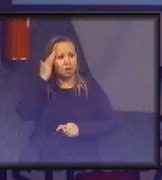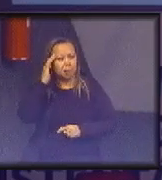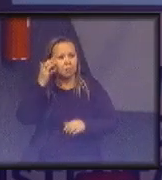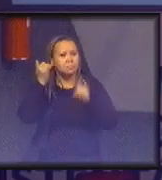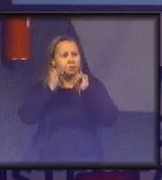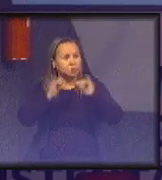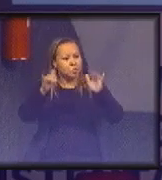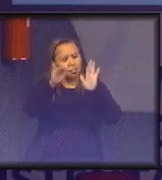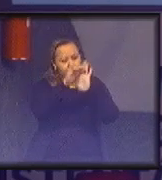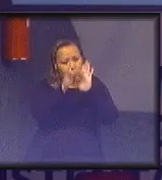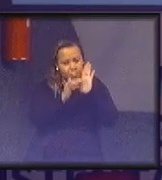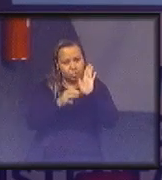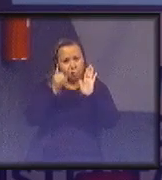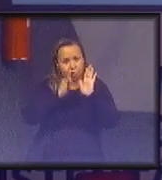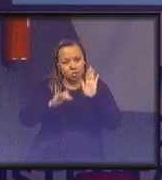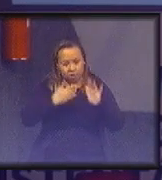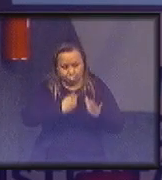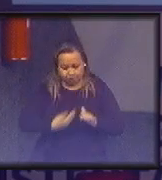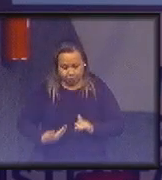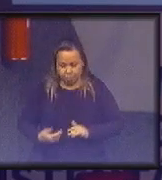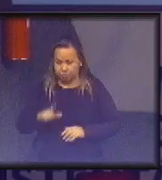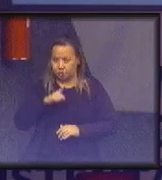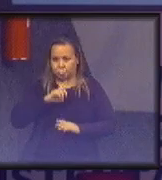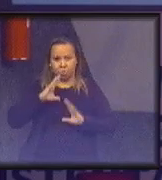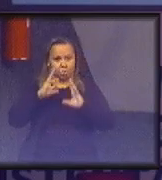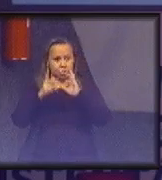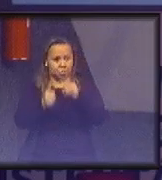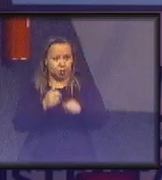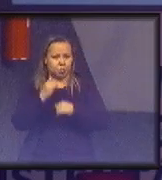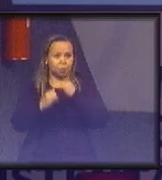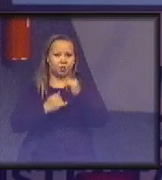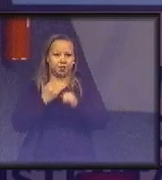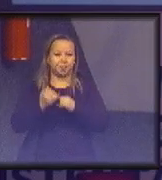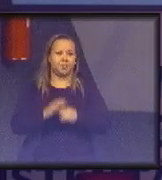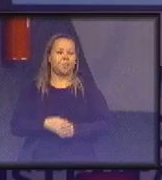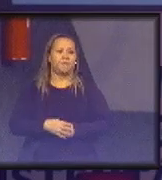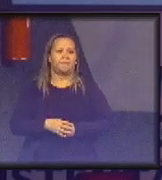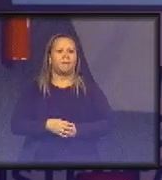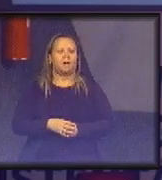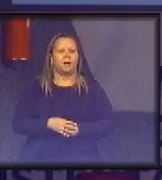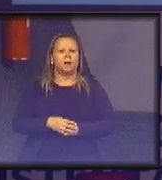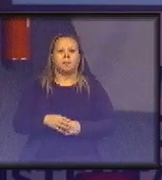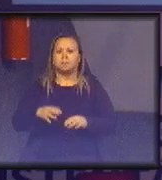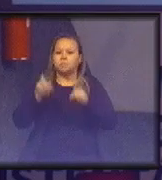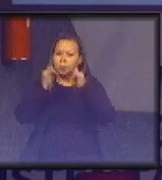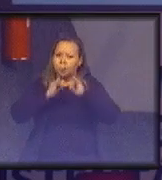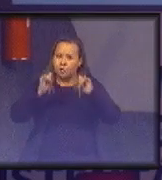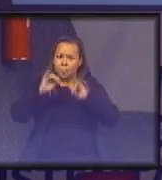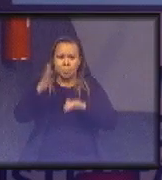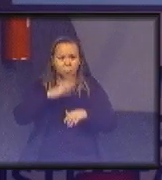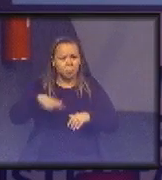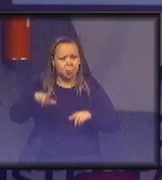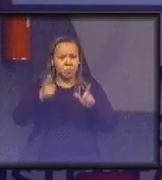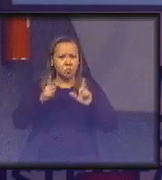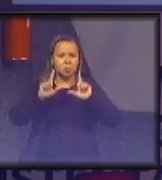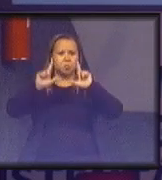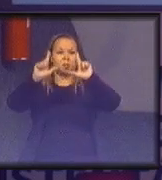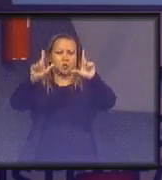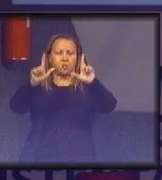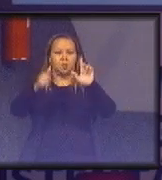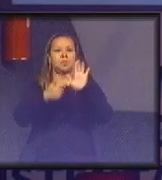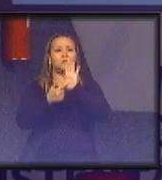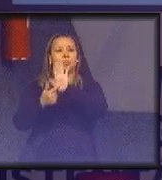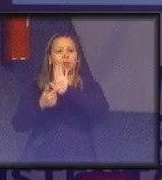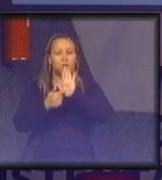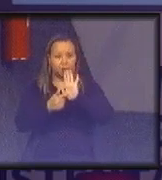lá, todos, não tem nenhuma informação que chegue ao CNJ que não esteja contida no painel, então, vocês podem consultar da